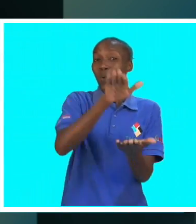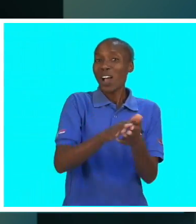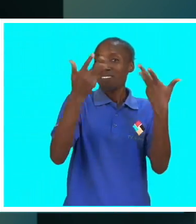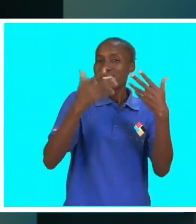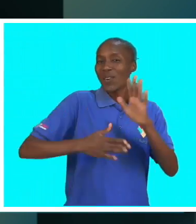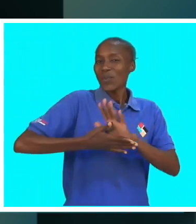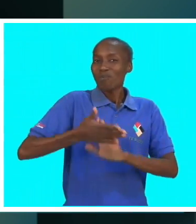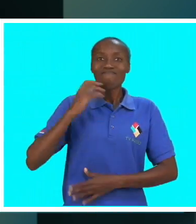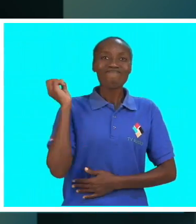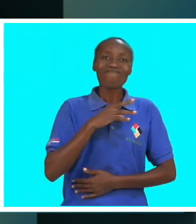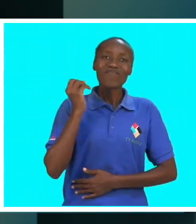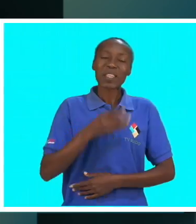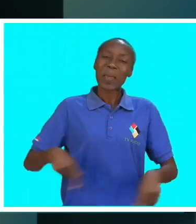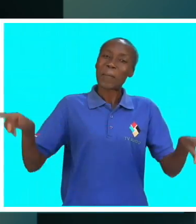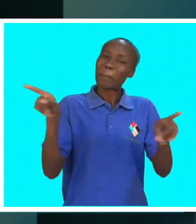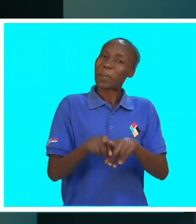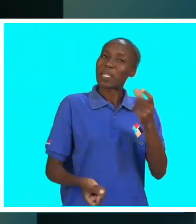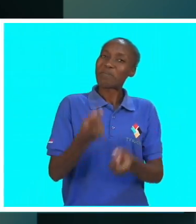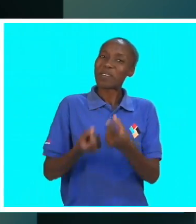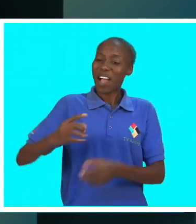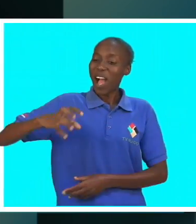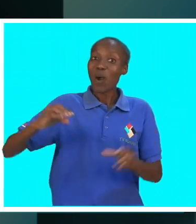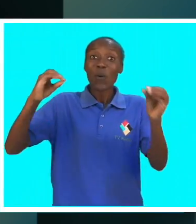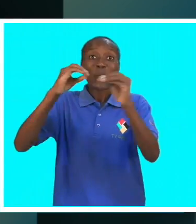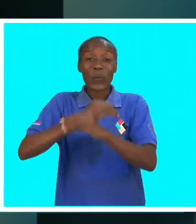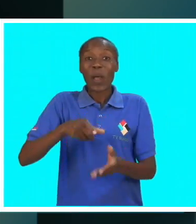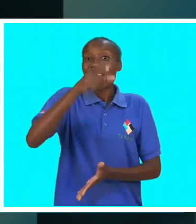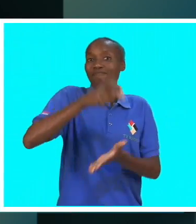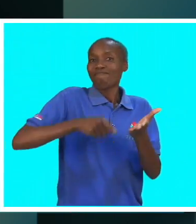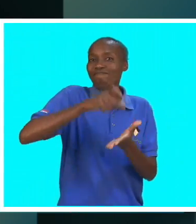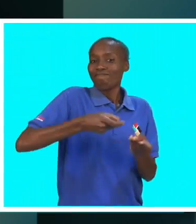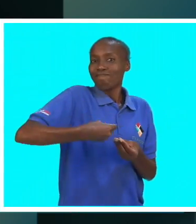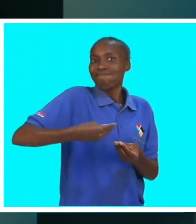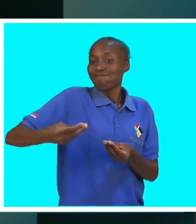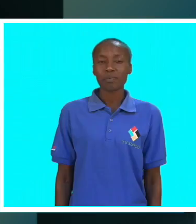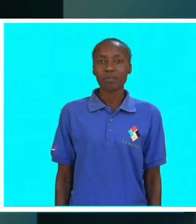Reclamamos, mas nada se faz. Só distribuem as faturas mesmo sem água.